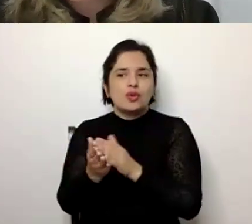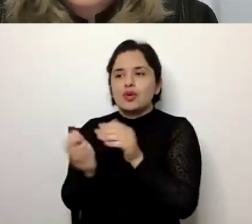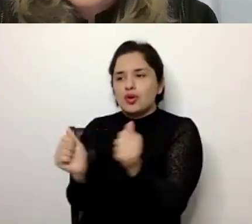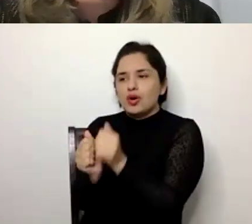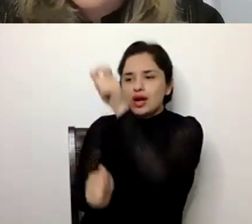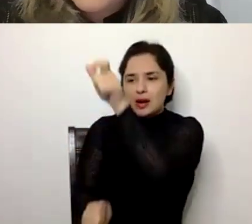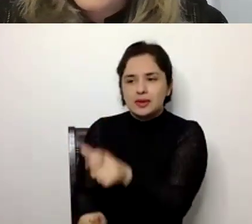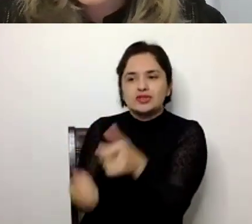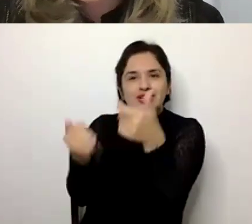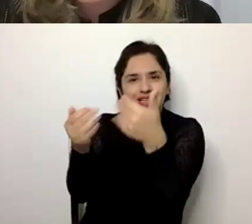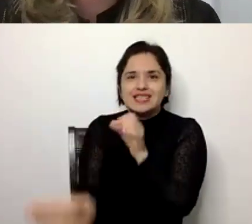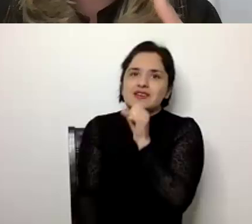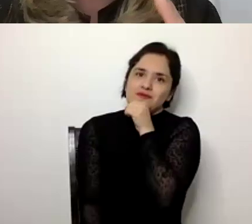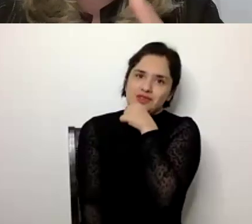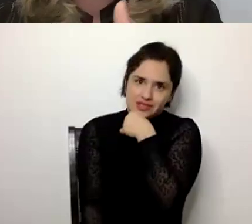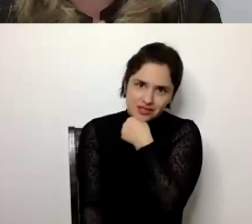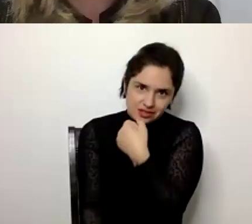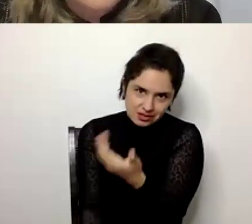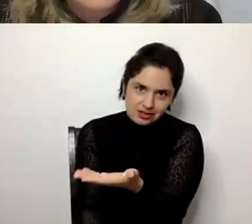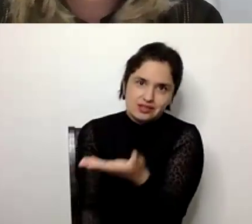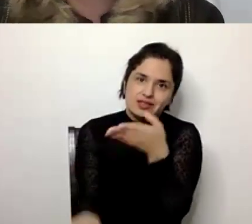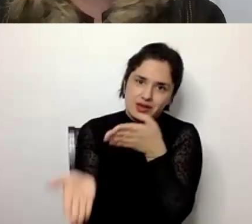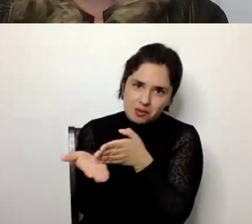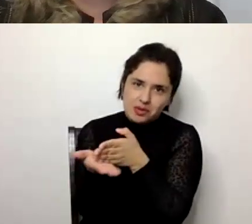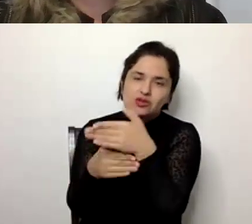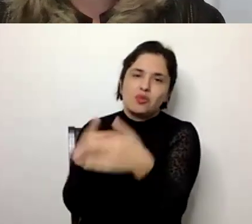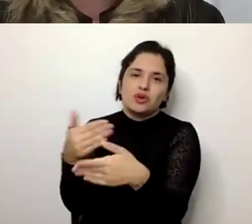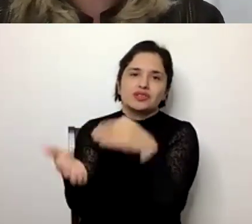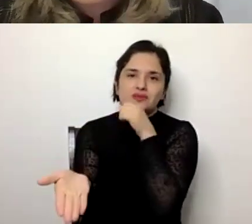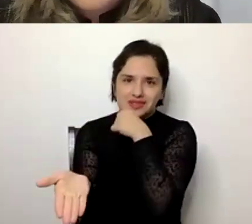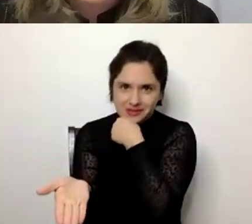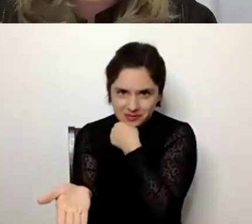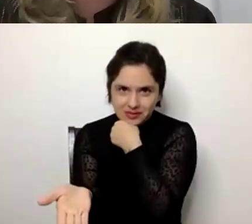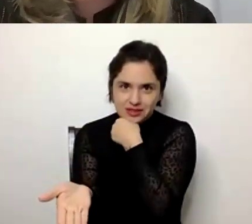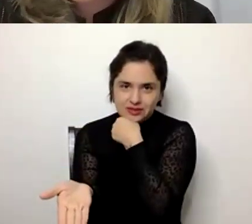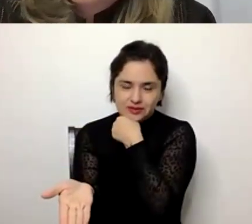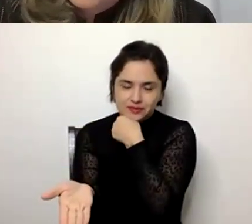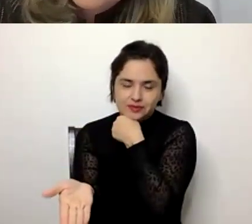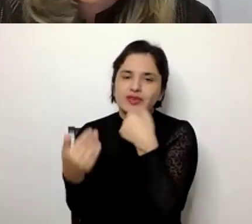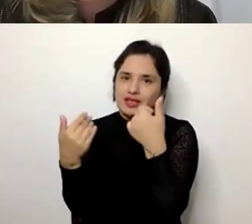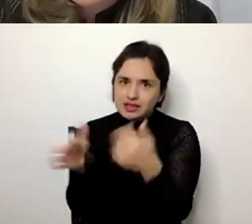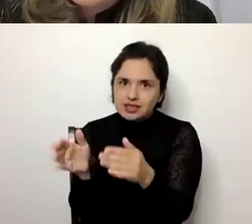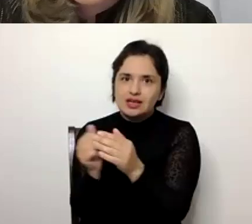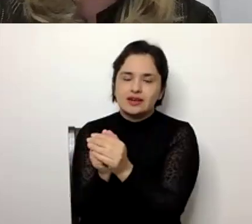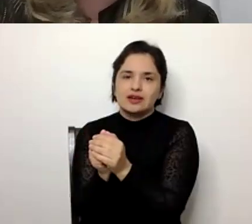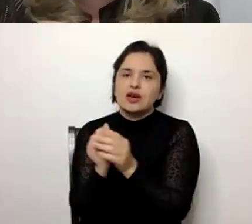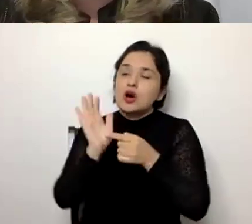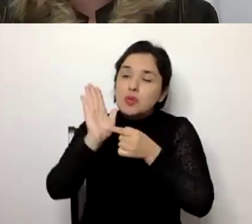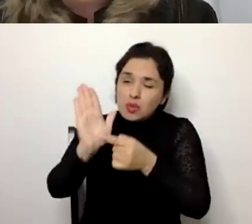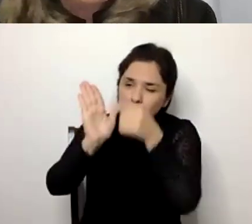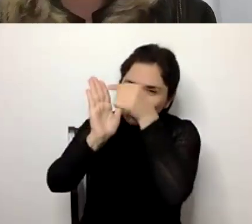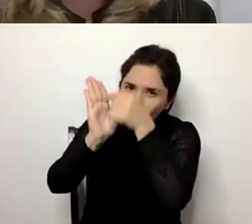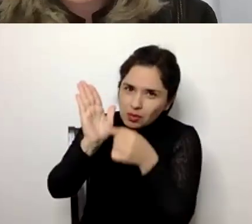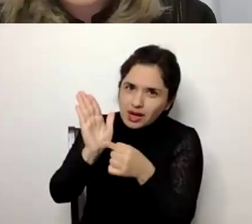que já é idosa, que já entrou nesse processo de envelhecimento, já mostra os marcadores